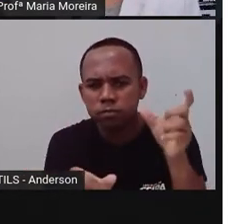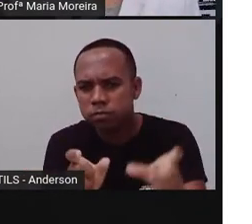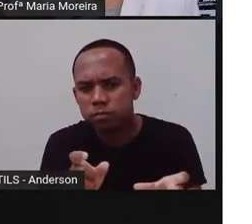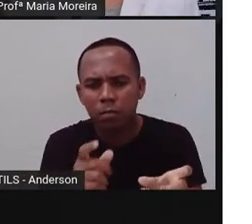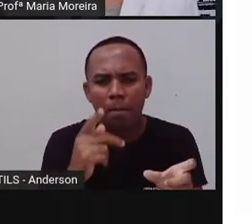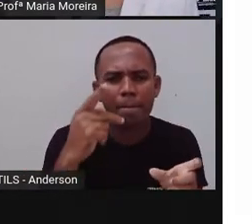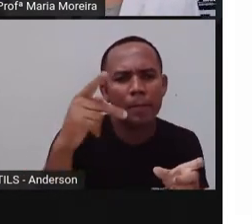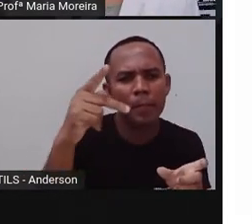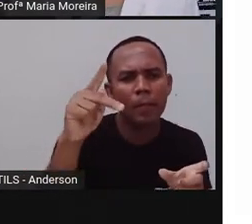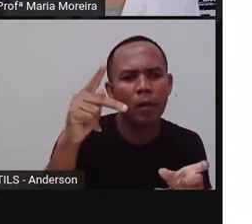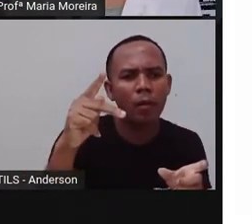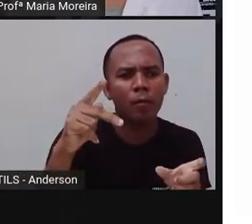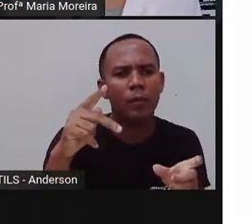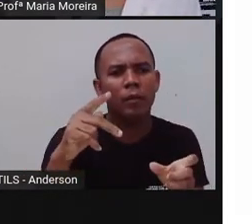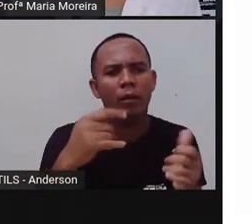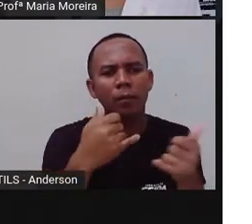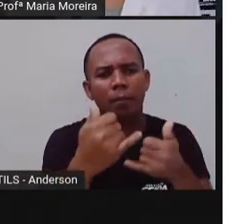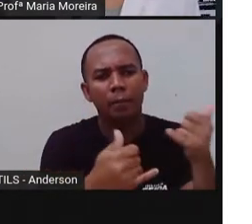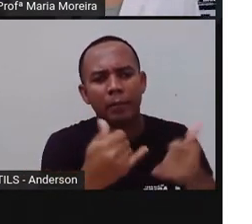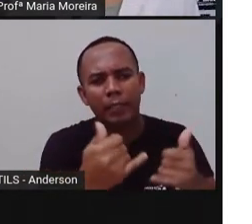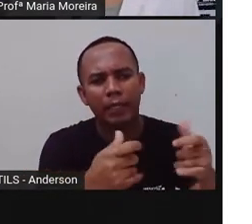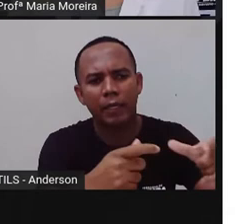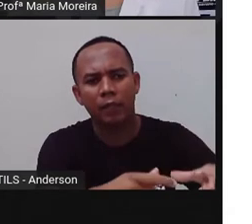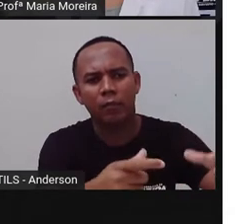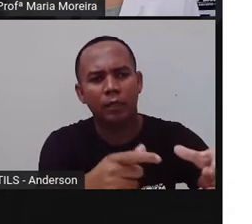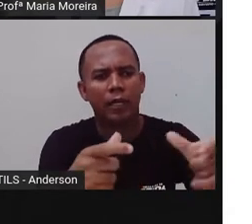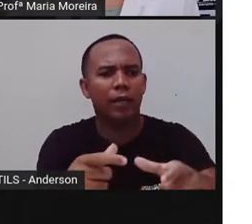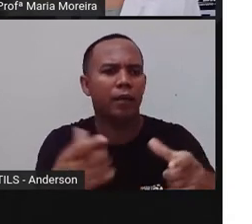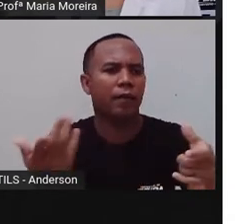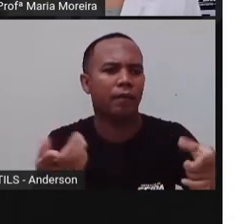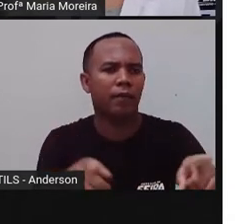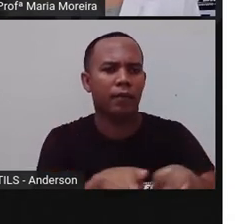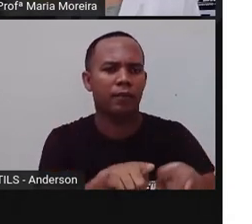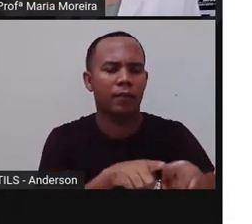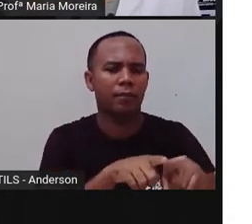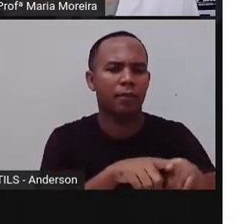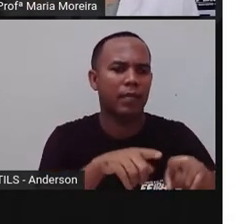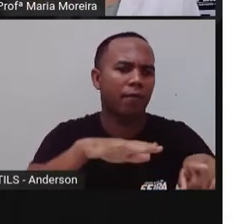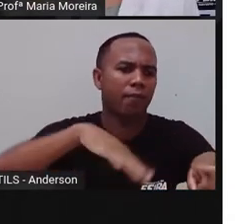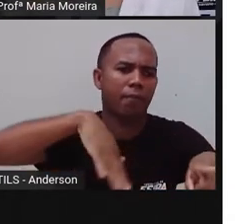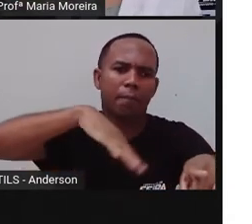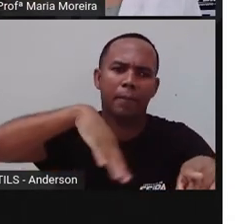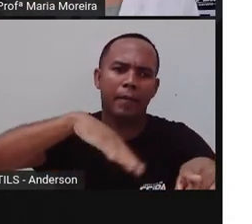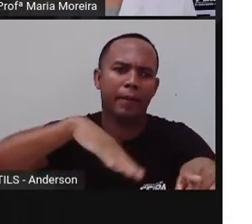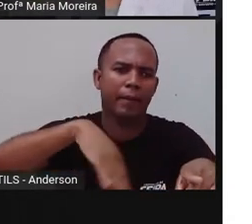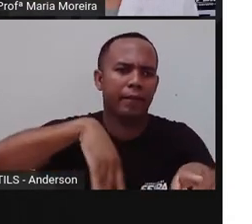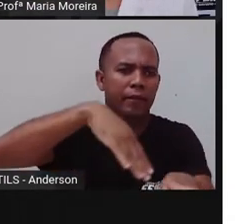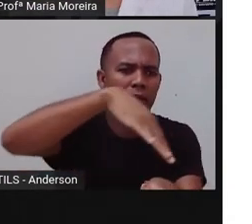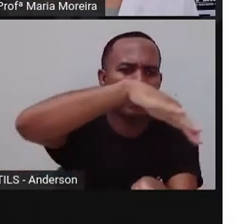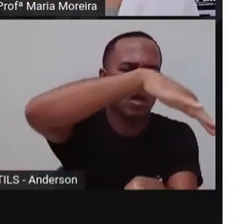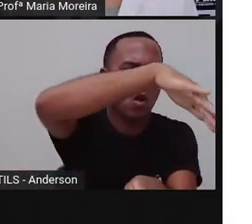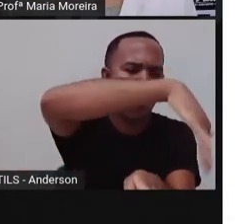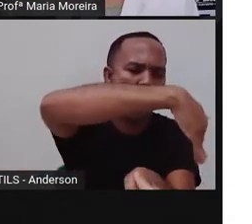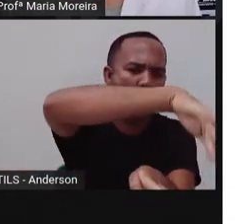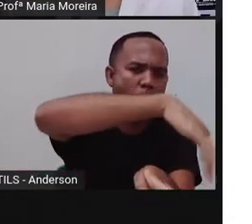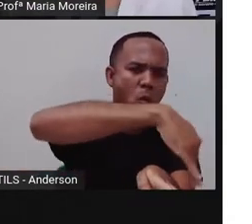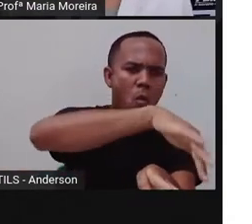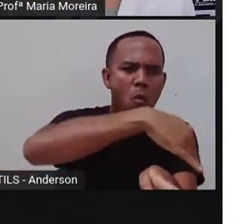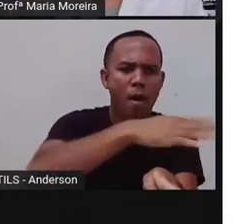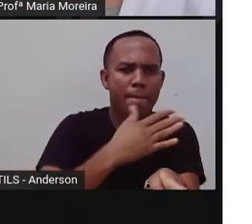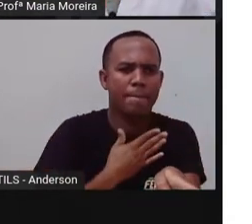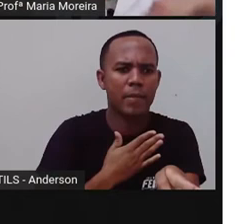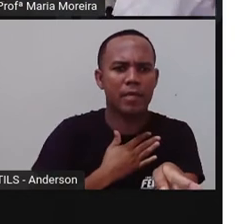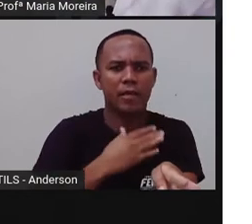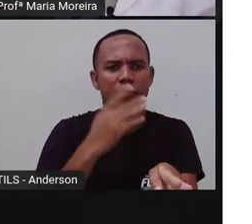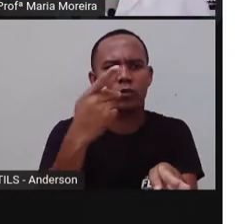parques, que vocês moram aqui em Feira, a tem parque, o parque da cidade, o parque da lagoa, as ruas, que tem a rua onde você mora, a rua que eu moro, a rua